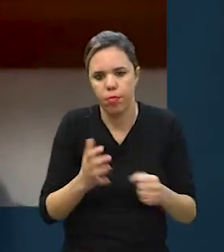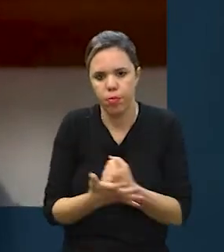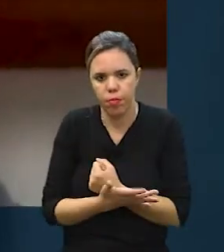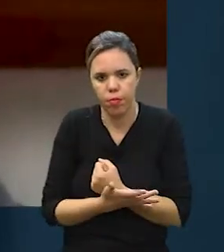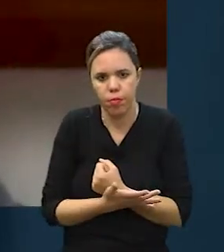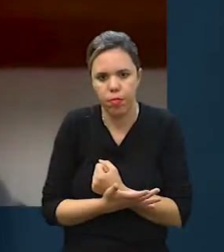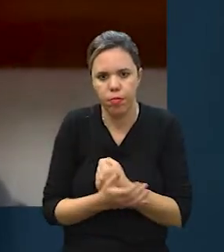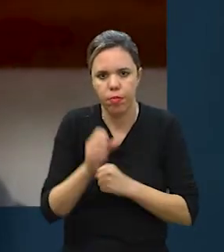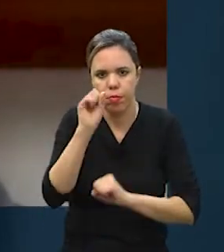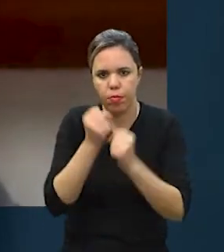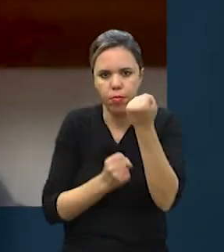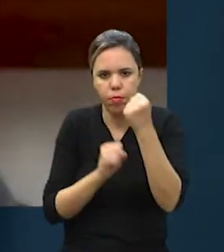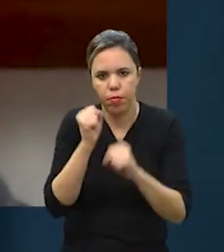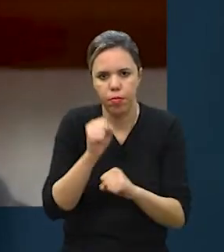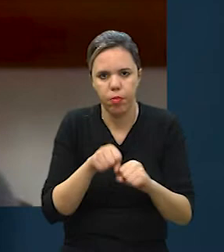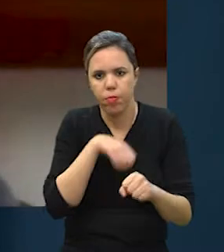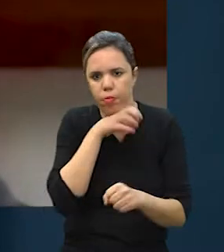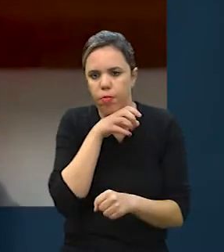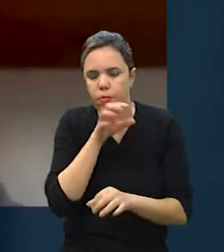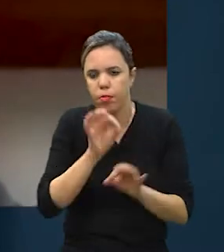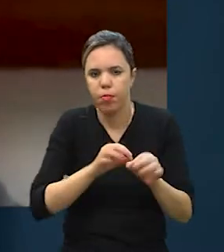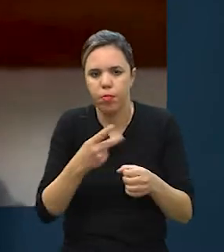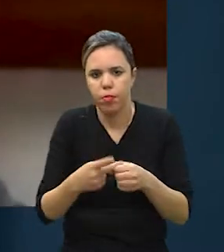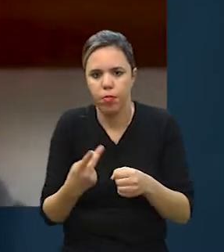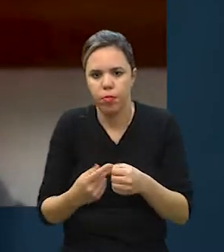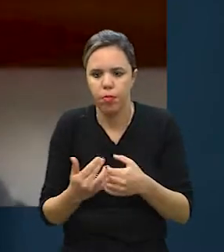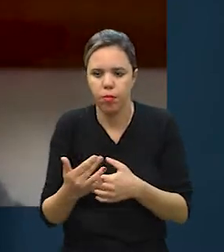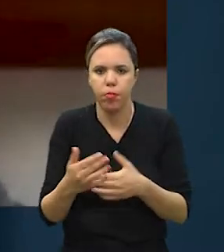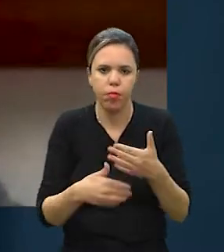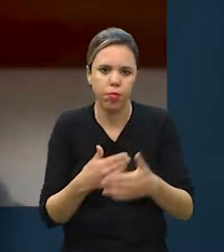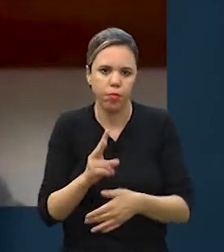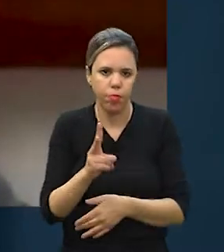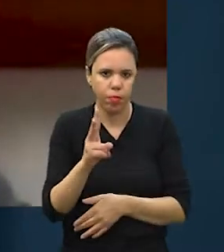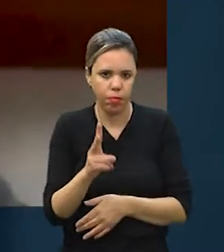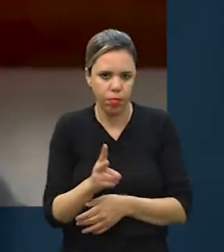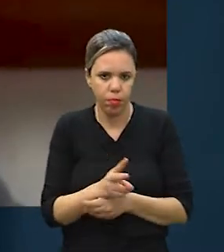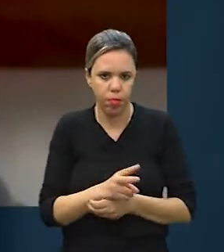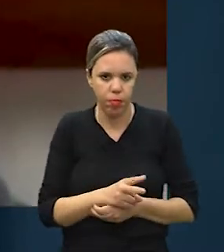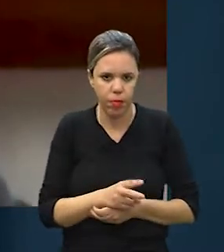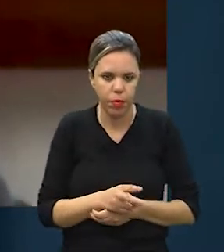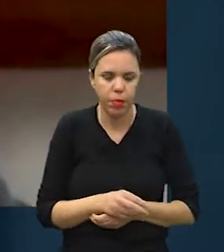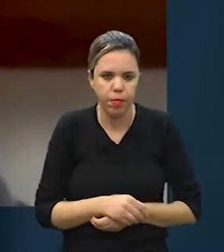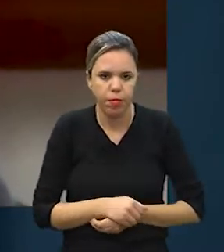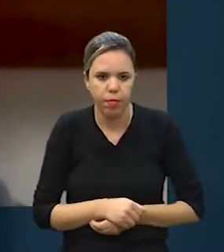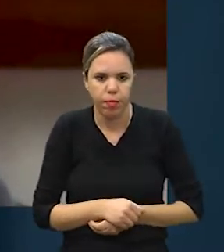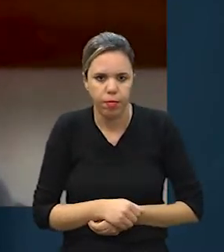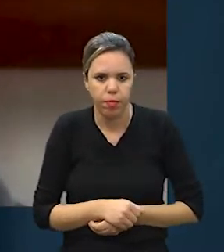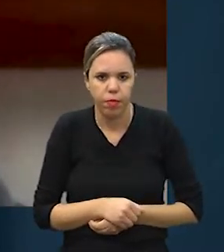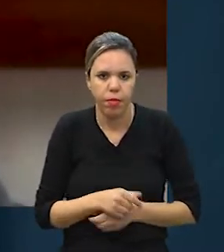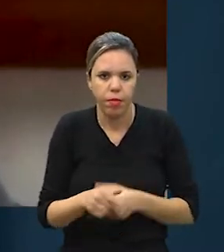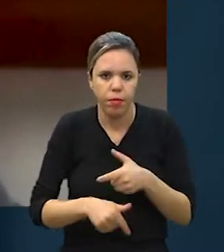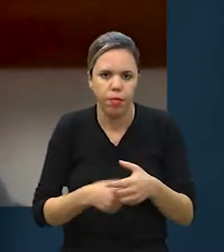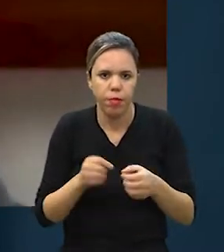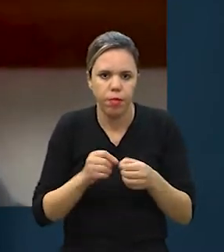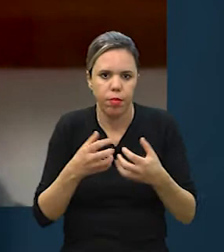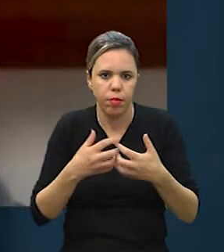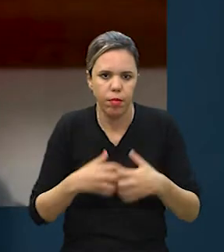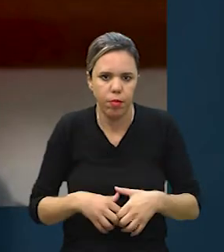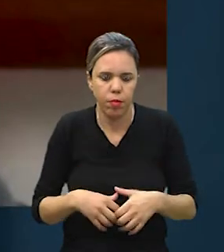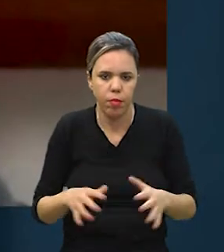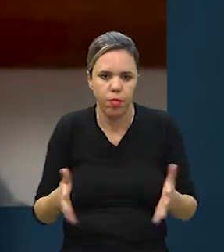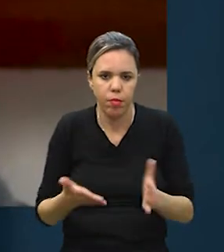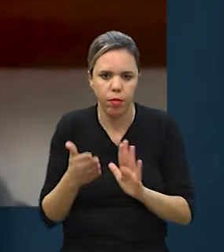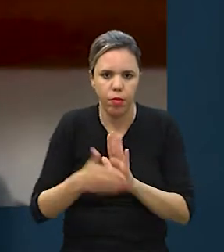durante a pandemia, para a indústria PET, decidimos ir à frente e continuar essa empreitada que se